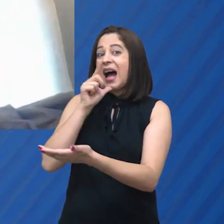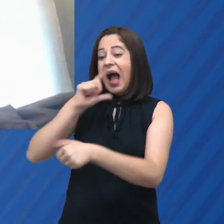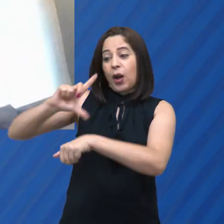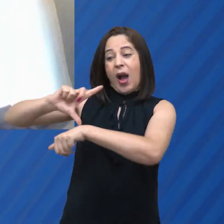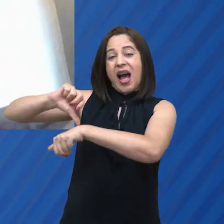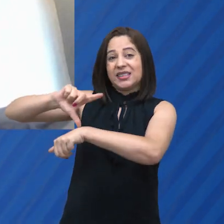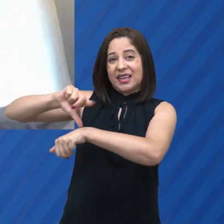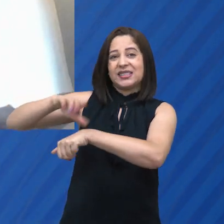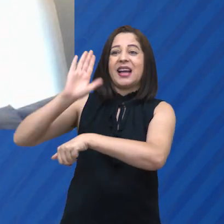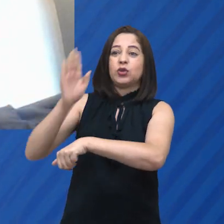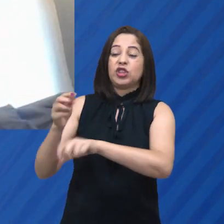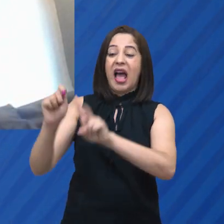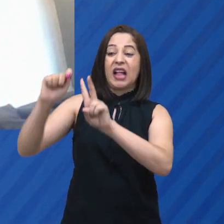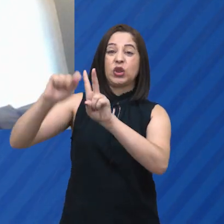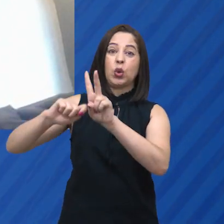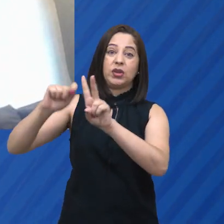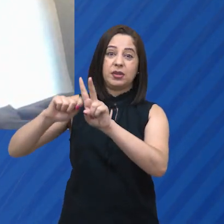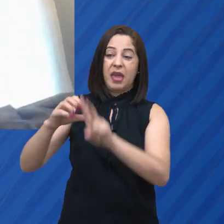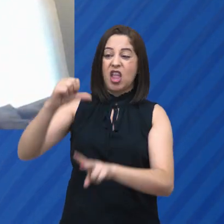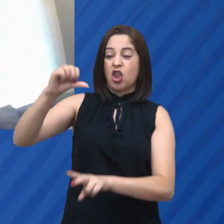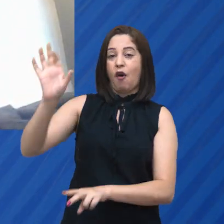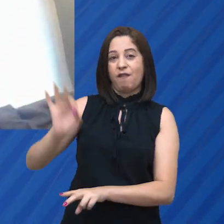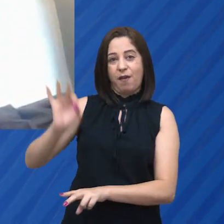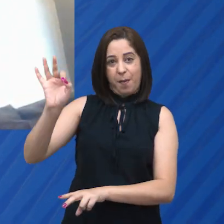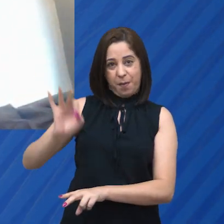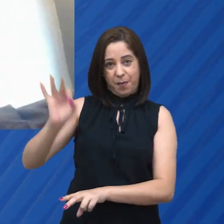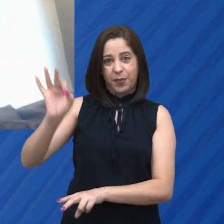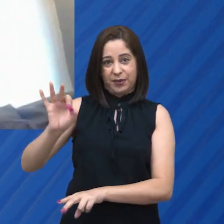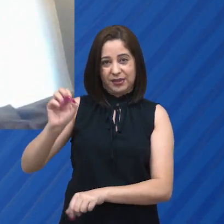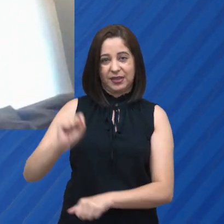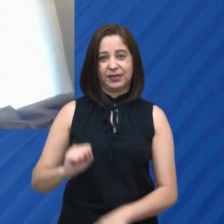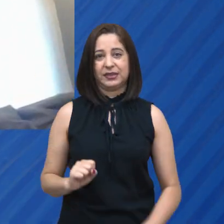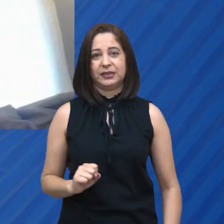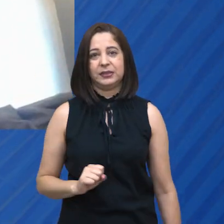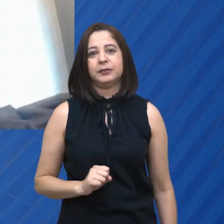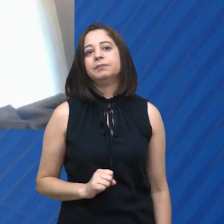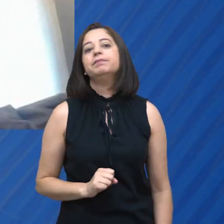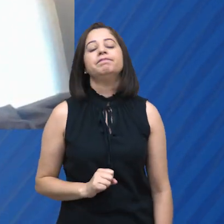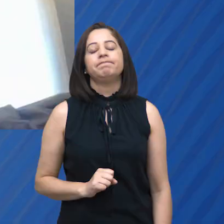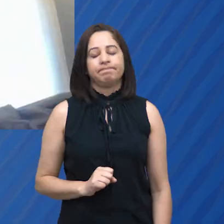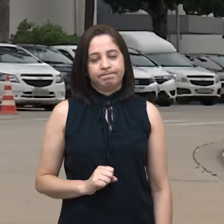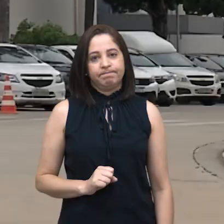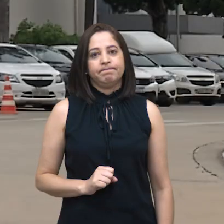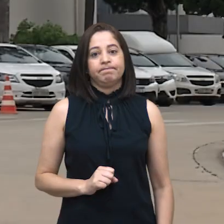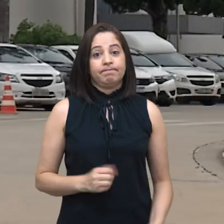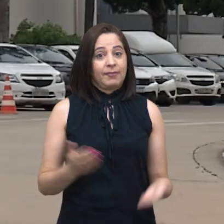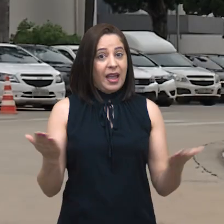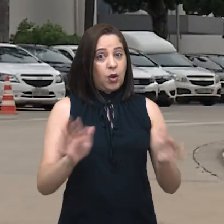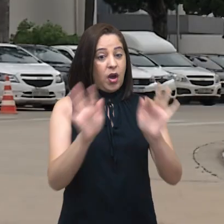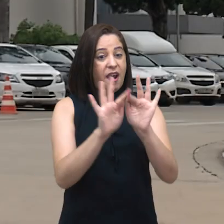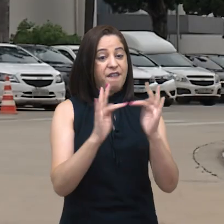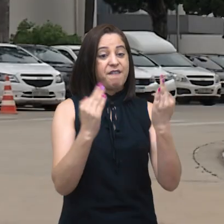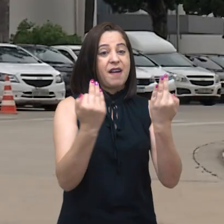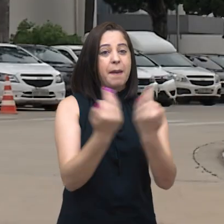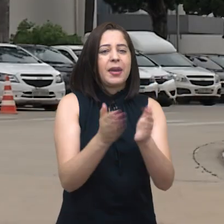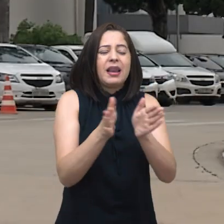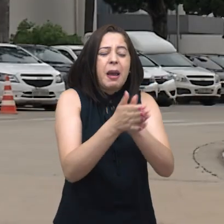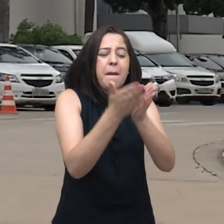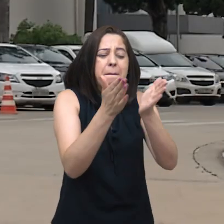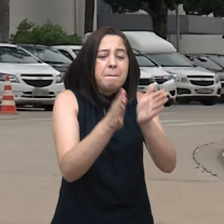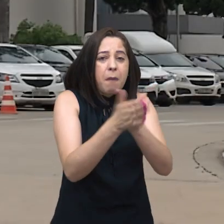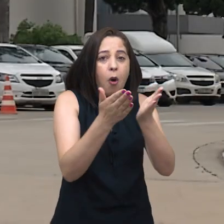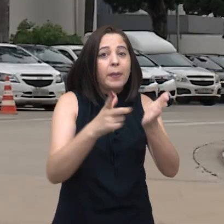água atrasada há mais de dois meses é a realidade de 9% dos lares paulistas. Para atender as famílias